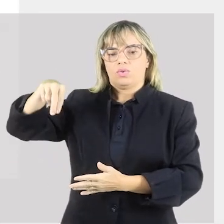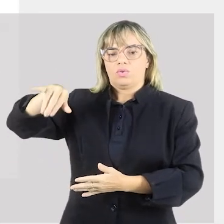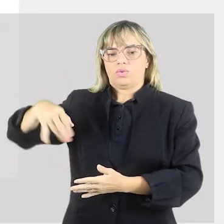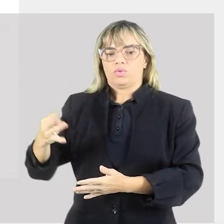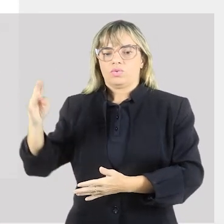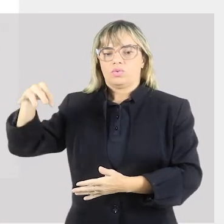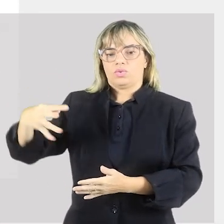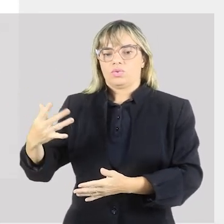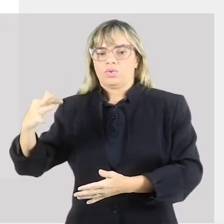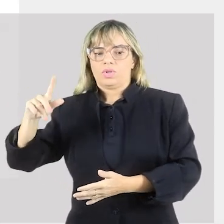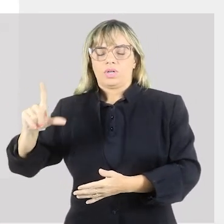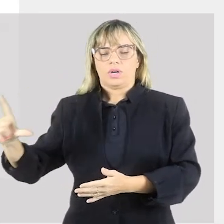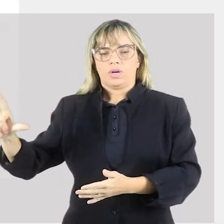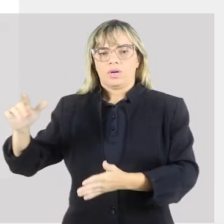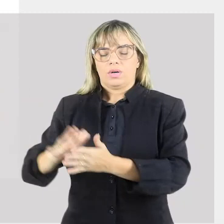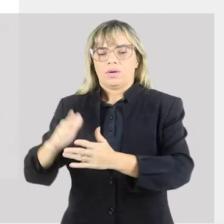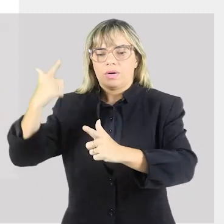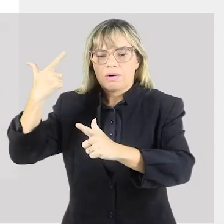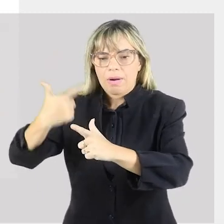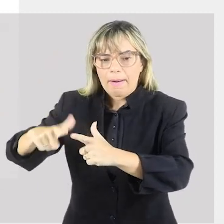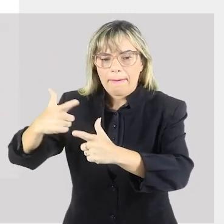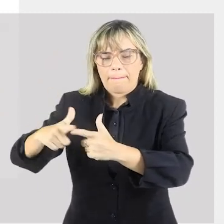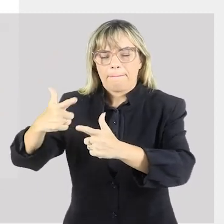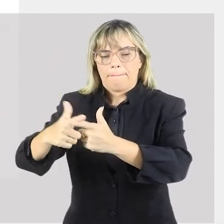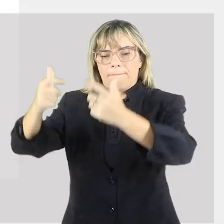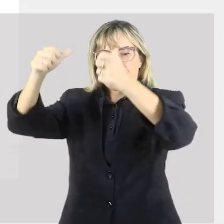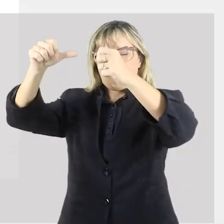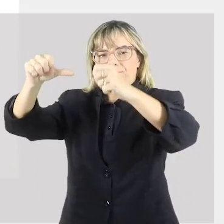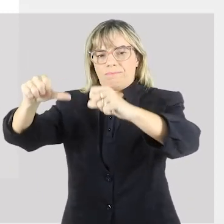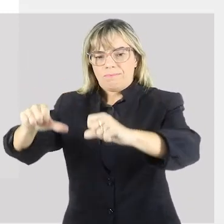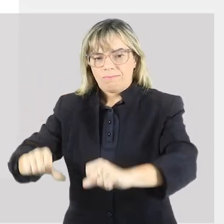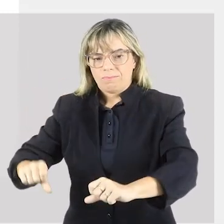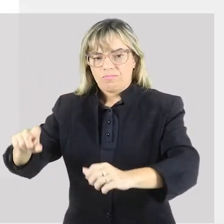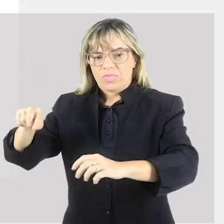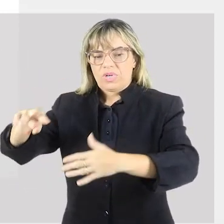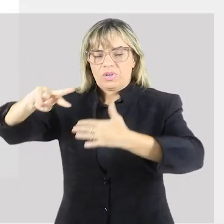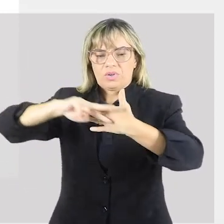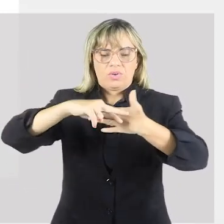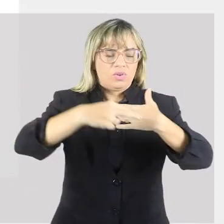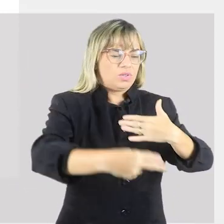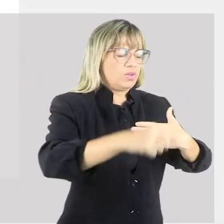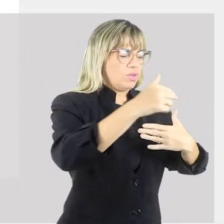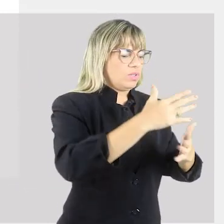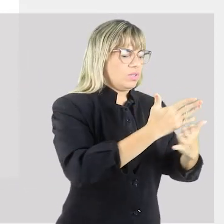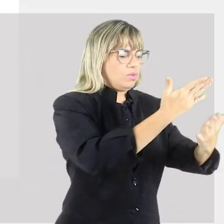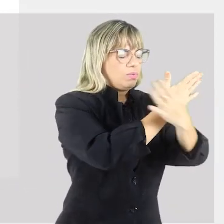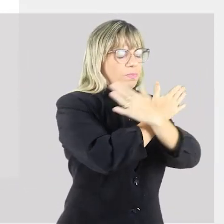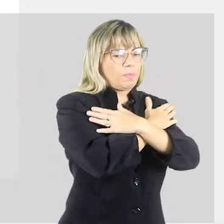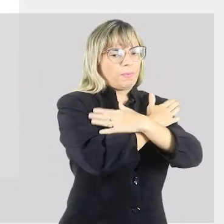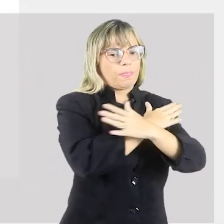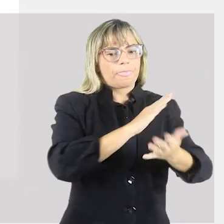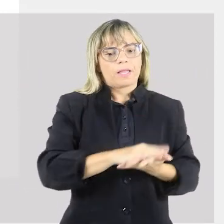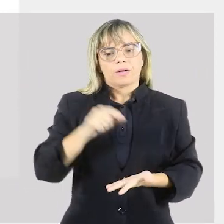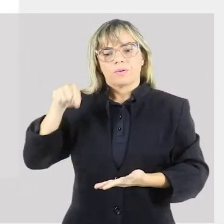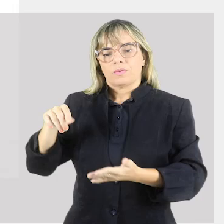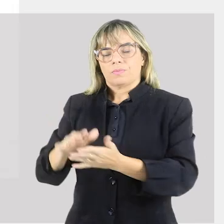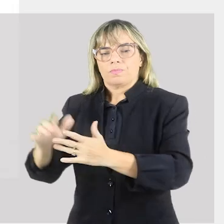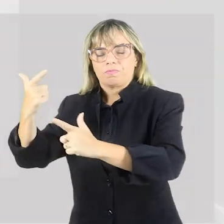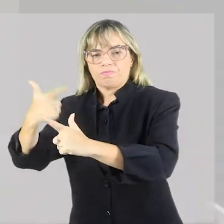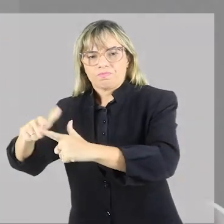conjuntural? Crise. A crise ocasiona o desemprego. E quando uma crise